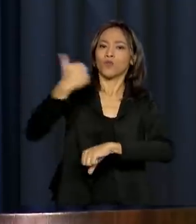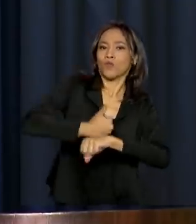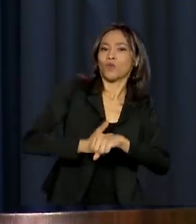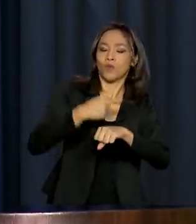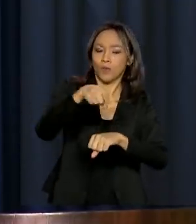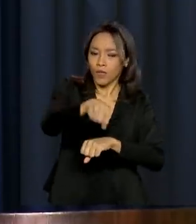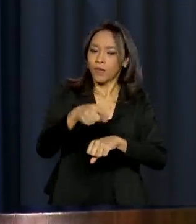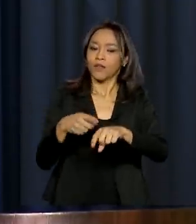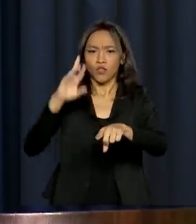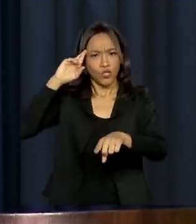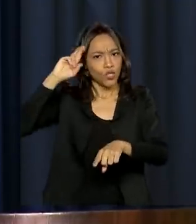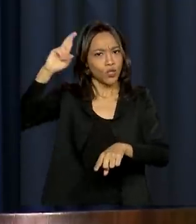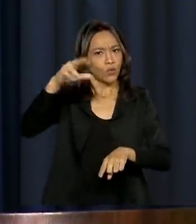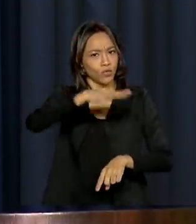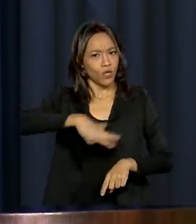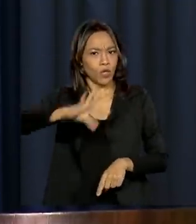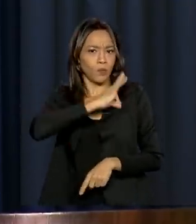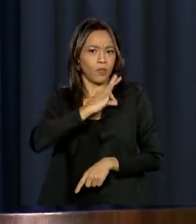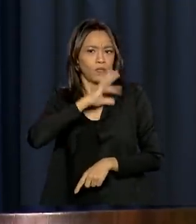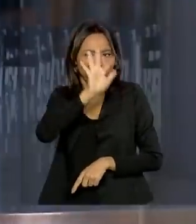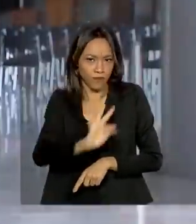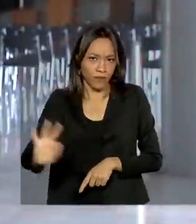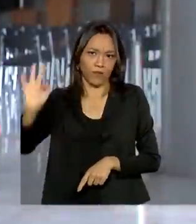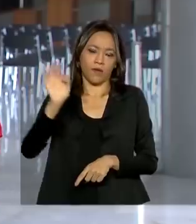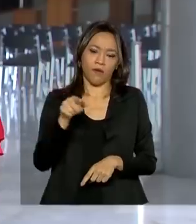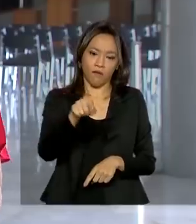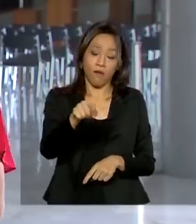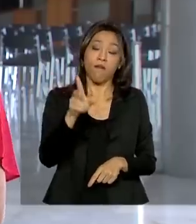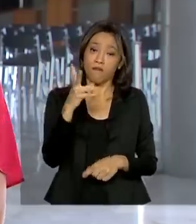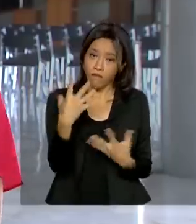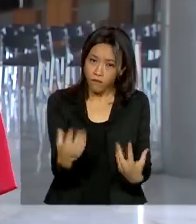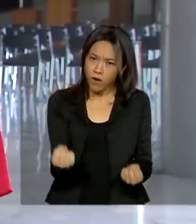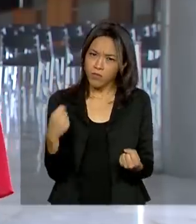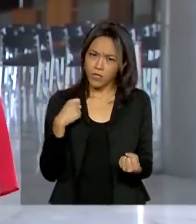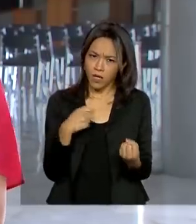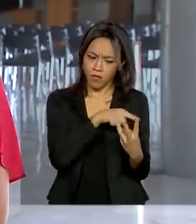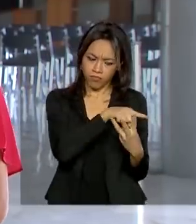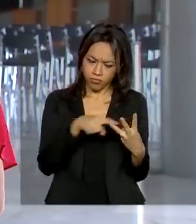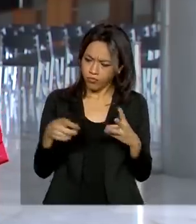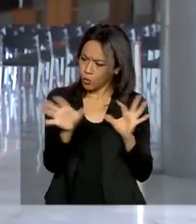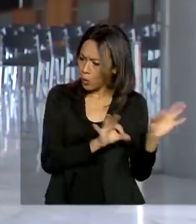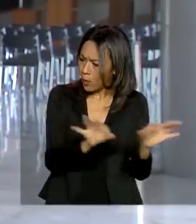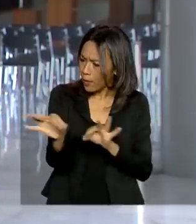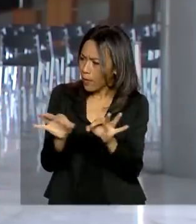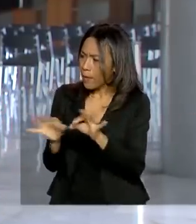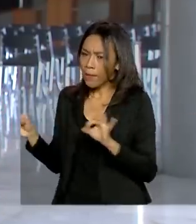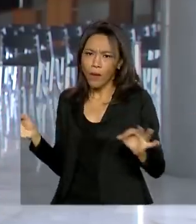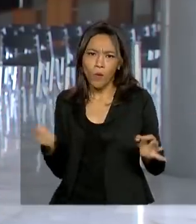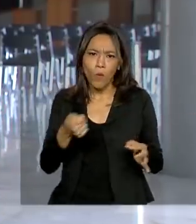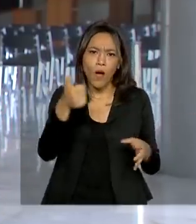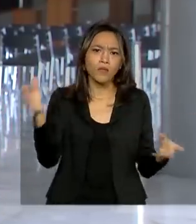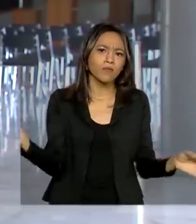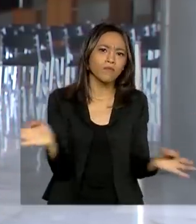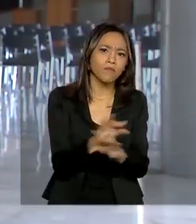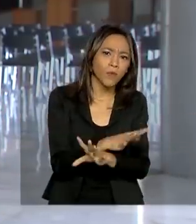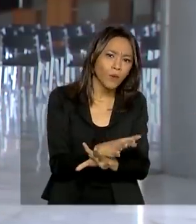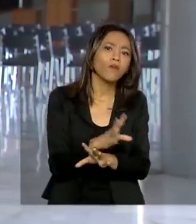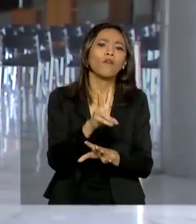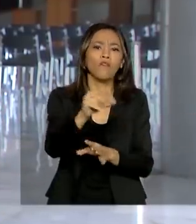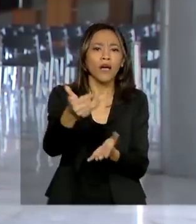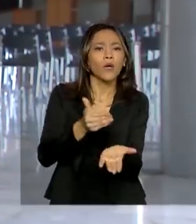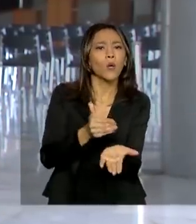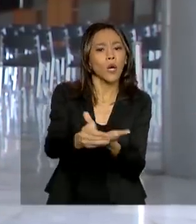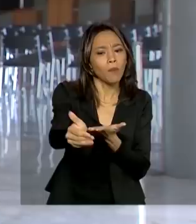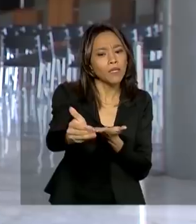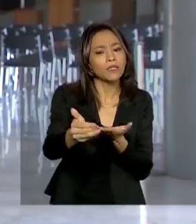-geral dessa instituição. Nós teremos, então, uma solenidade conjunta. Já está quase tudo pronto aqui no Palácio do Planalto. Deve começar